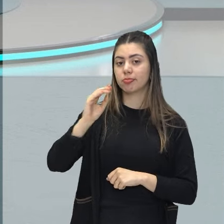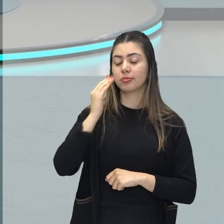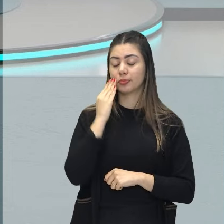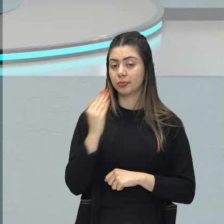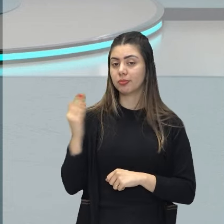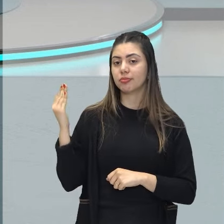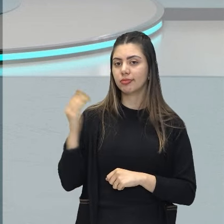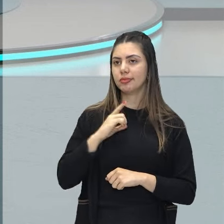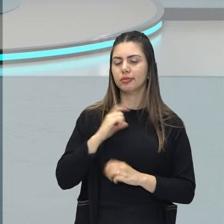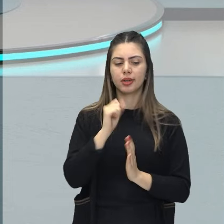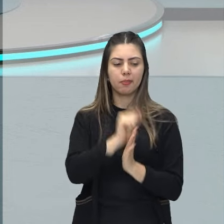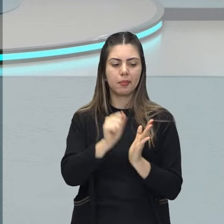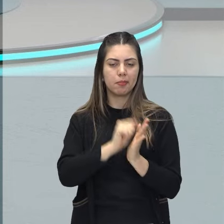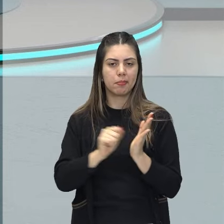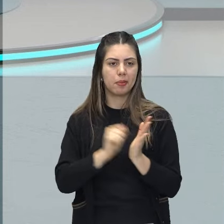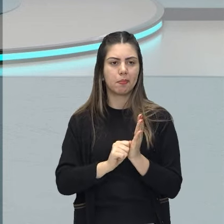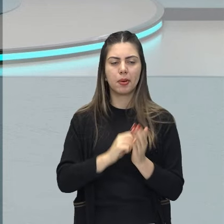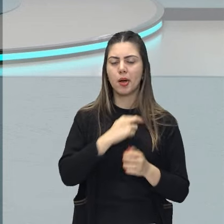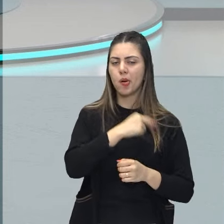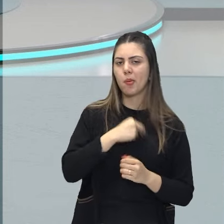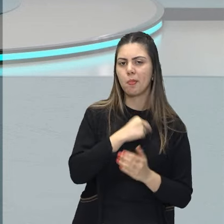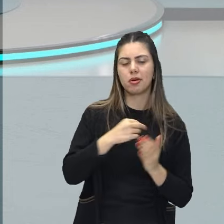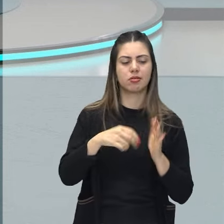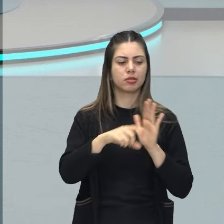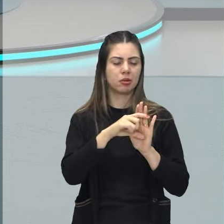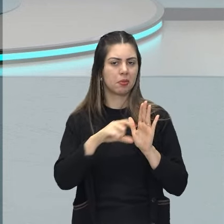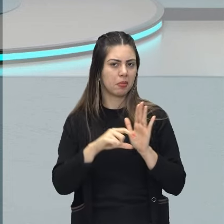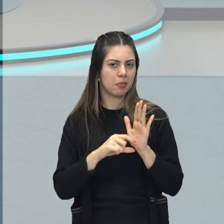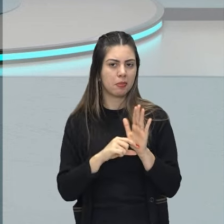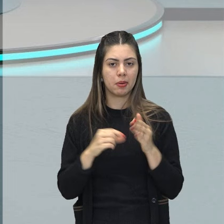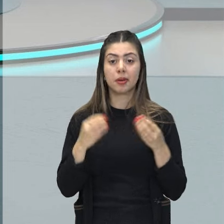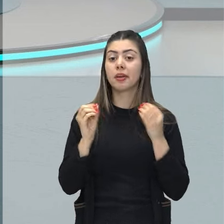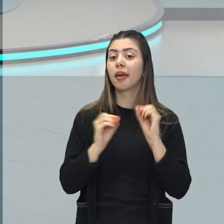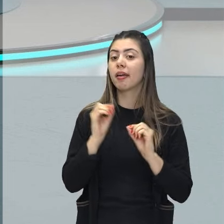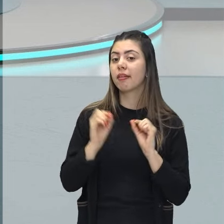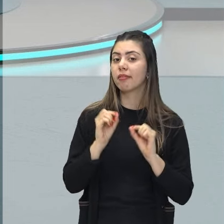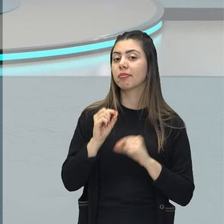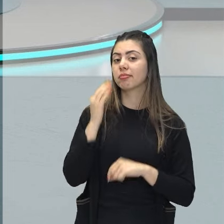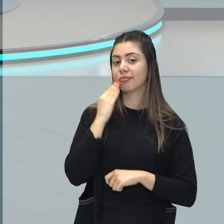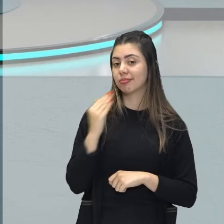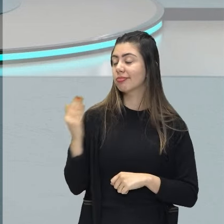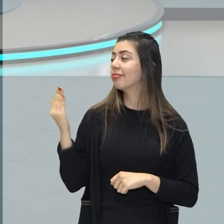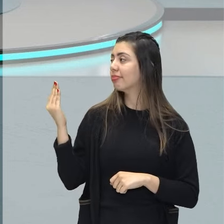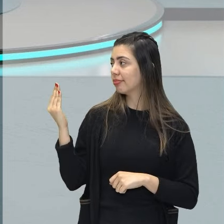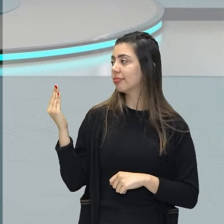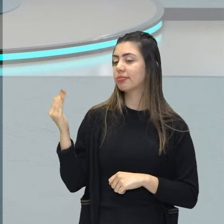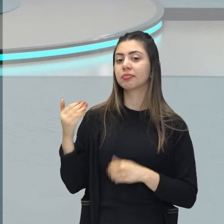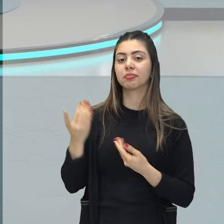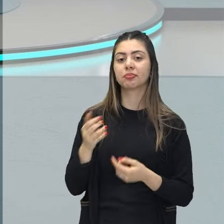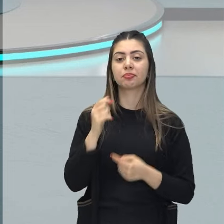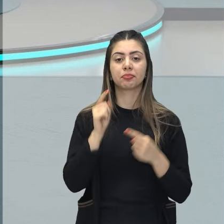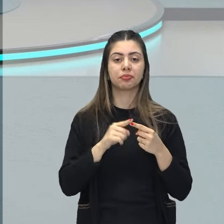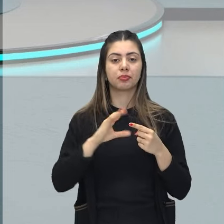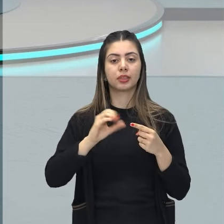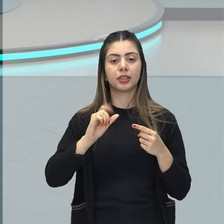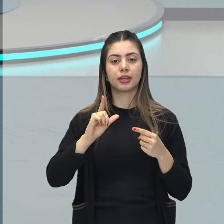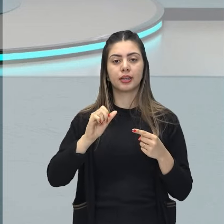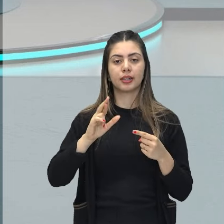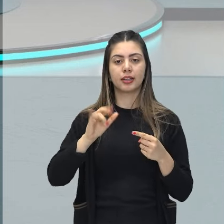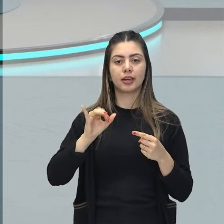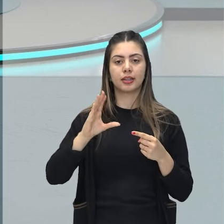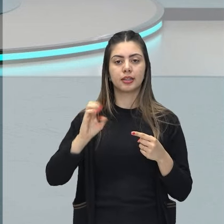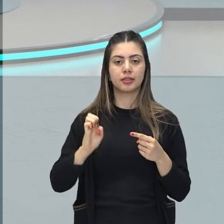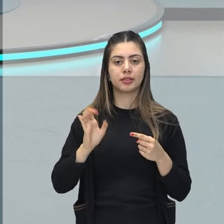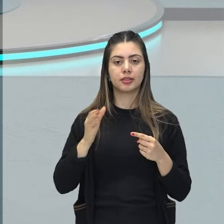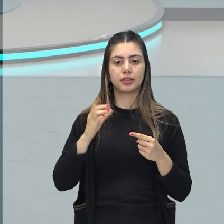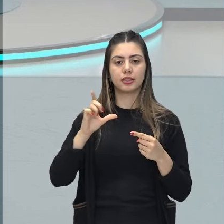prosa, na escrita de romances, certo? Então nós vamos ter autores de destaque, Clarice Lispector e João